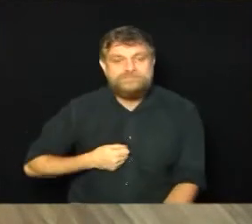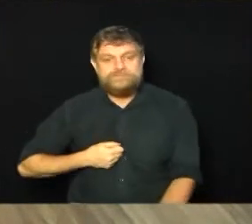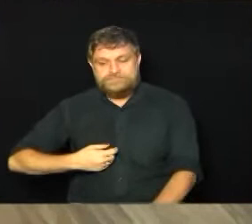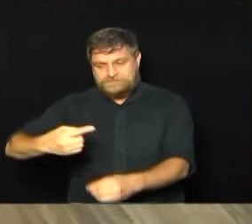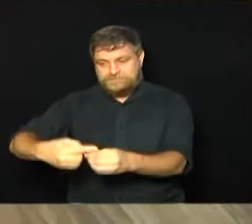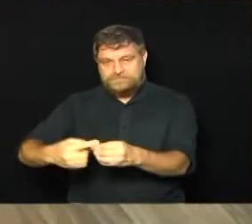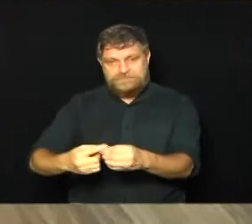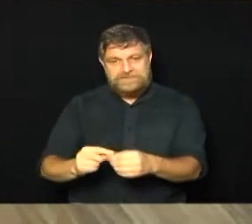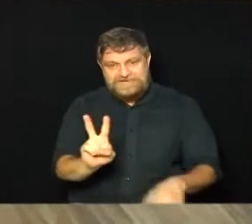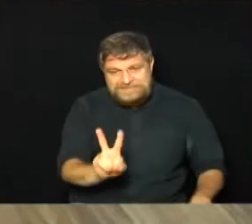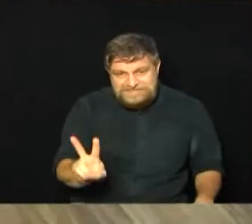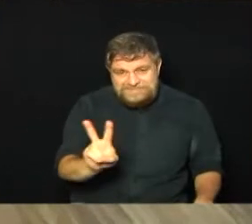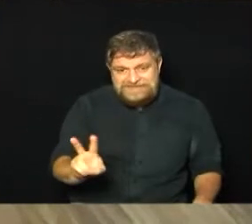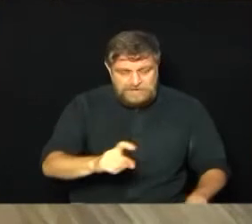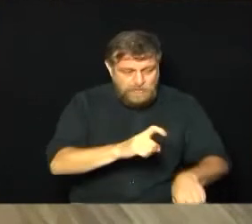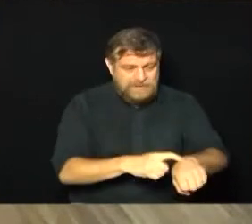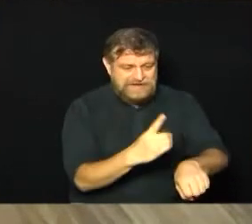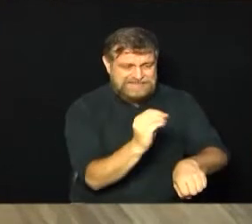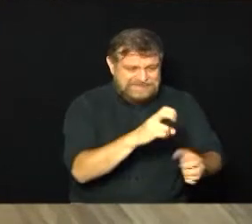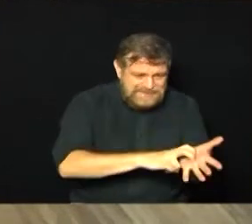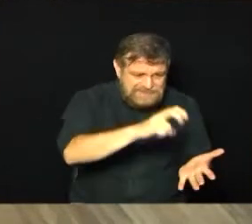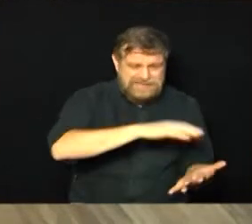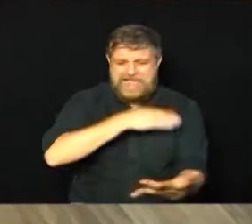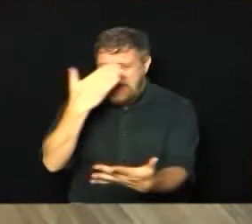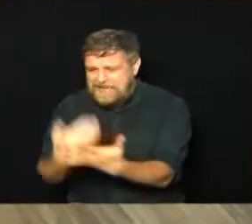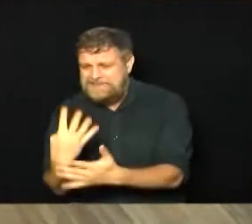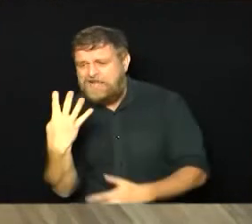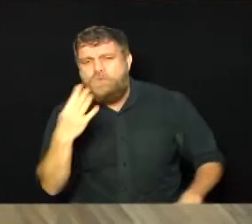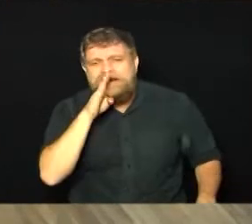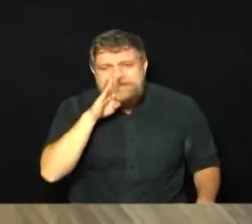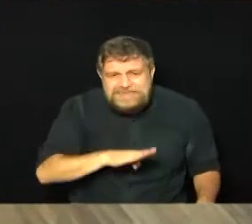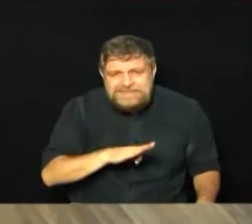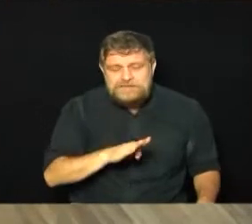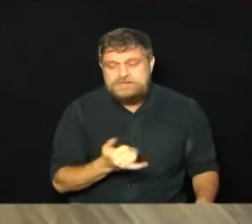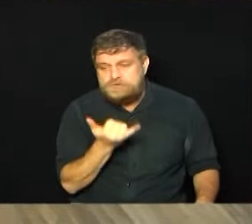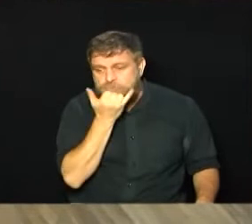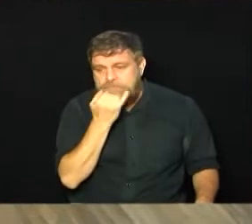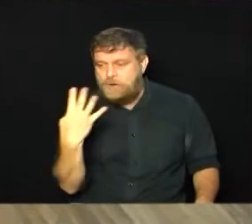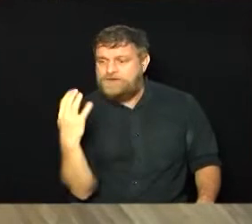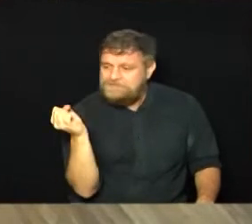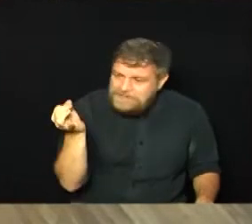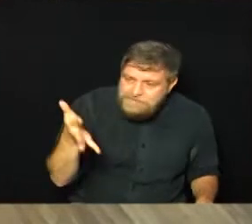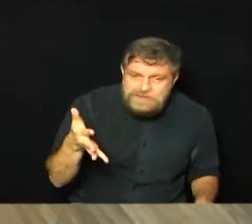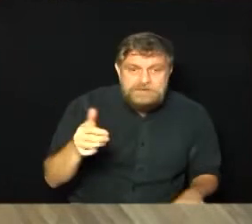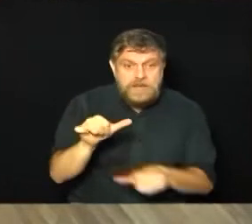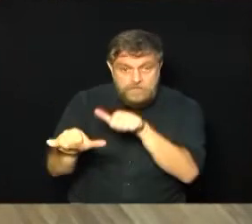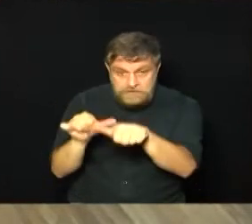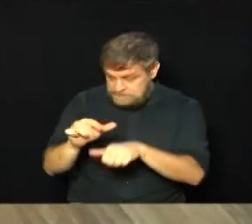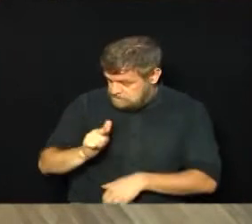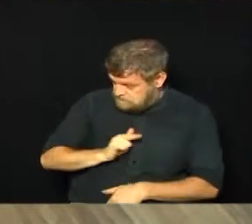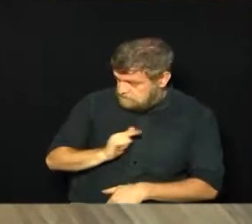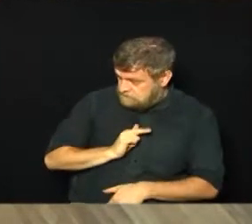A gente já passou aquele horário, né? Das 10 horas da manhã às 4 horas da madrugada e houve uma mudança.